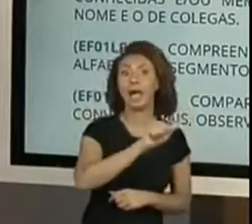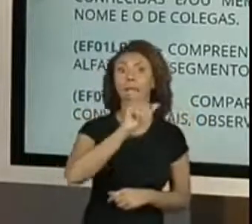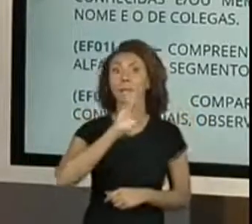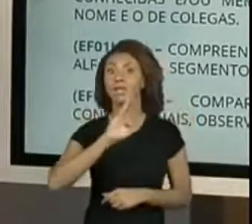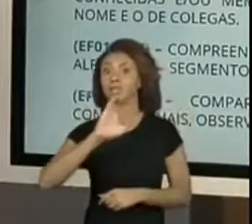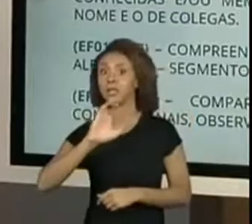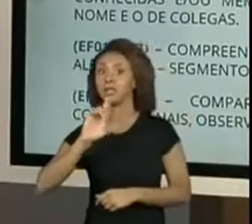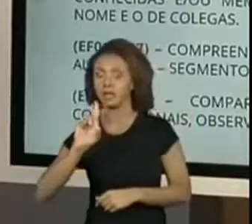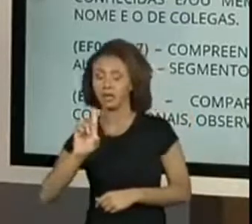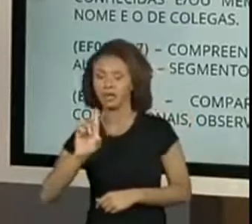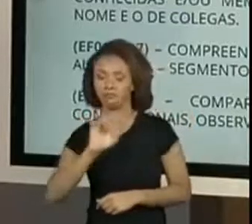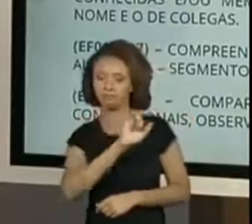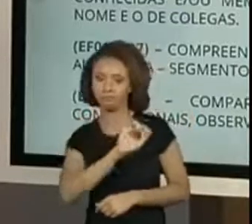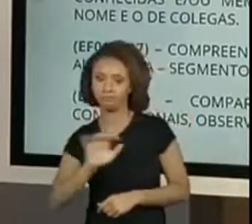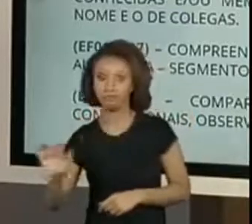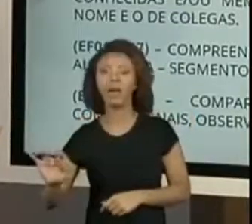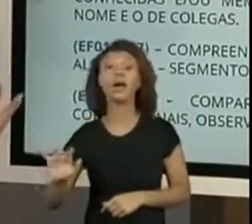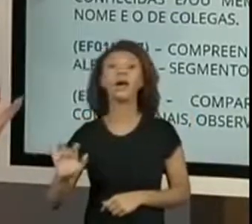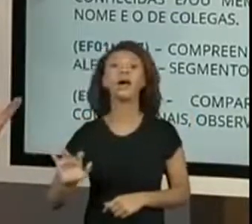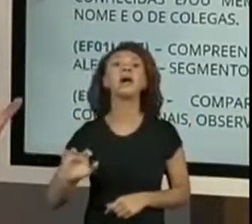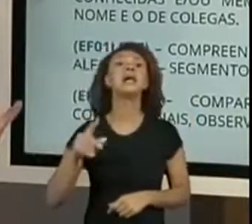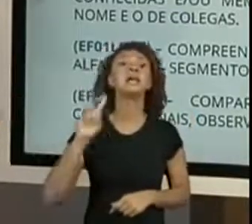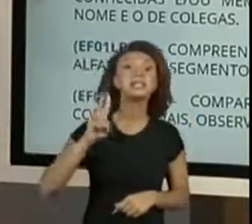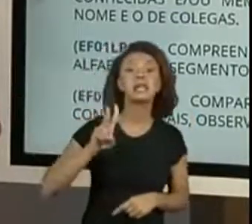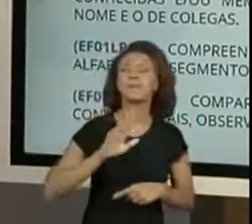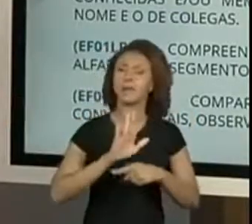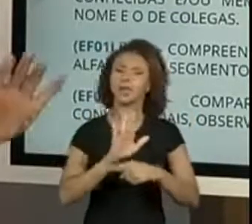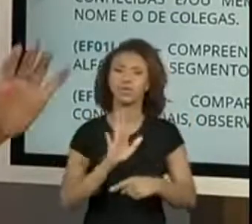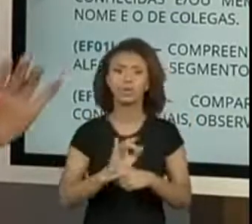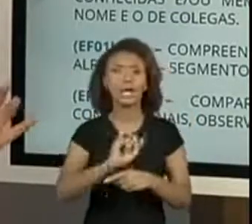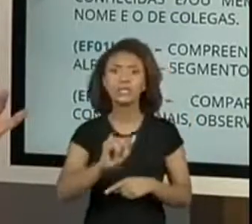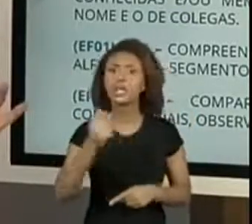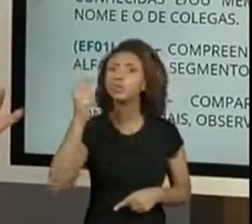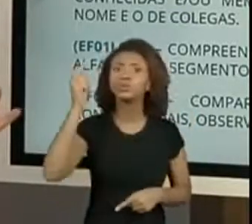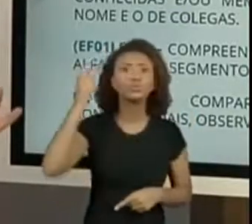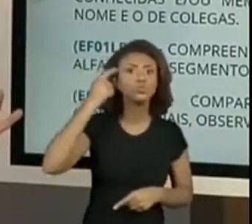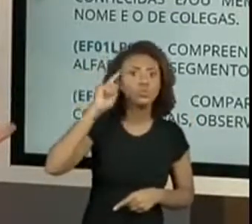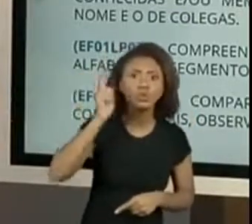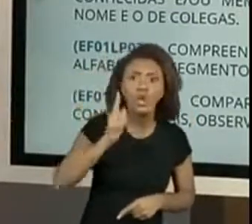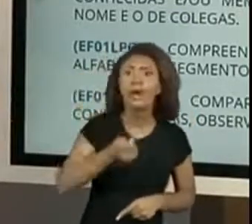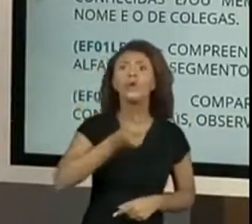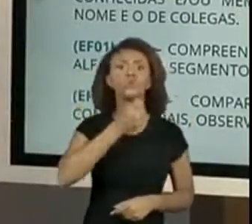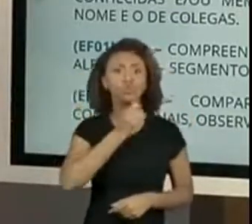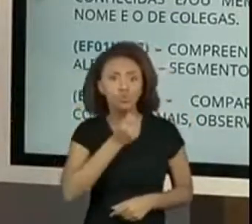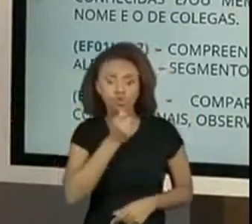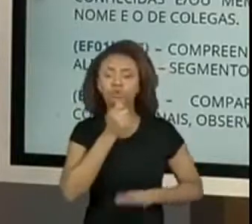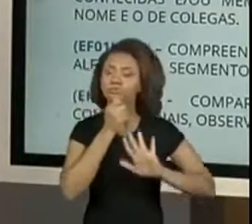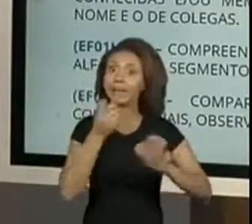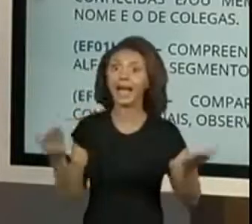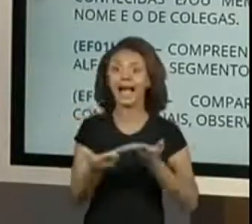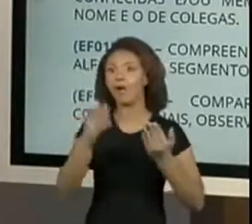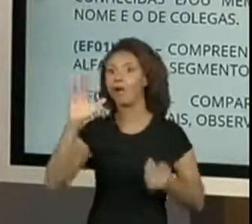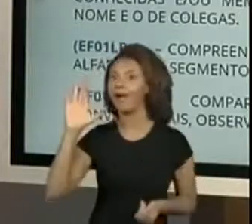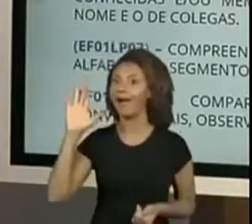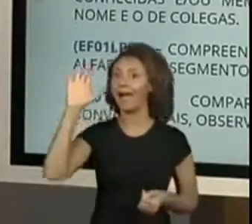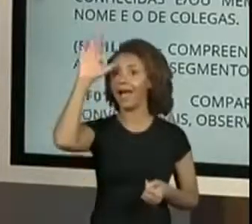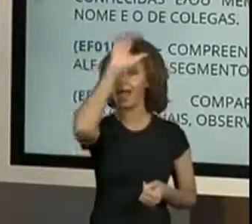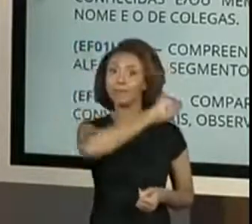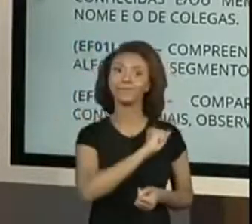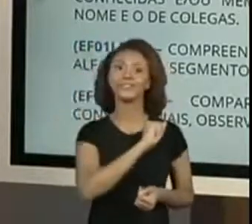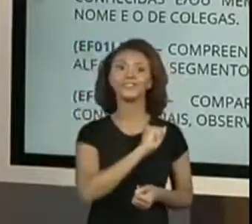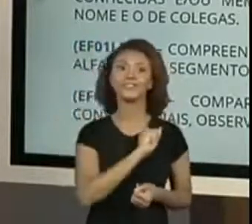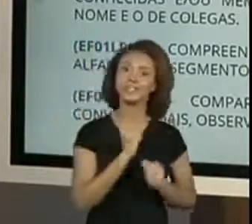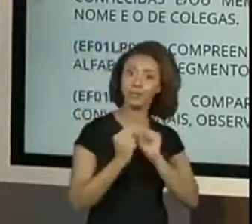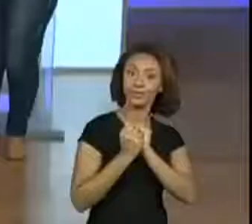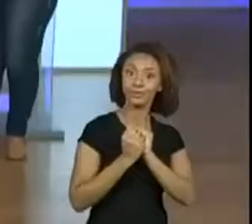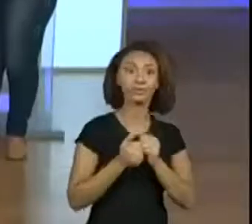A gente está sempre ajudando. Se tem alguma criança que ainda não sabe alguma letra do alfabeto, é hora de aprender e está aqui com